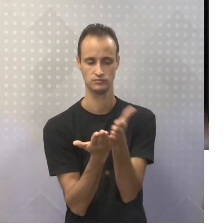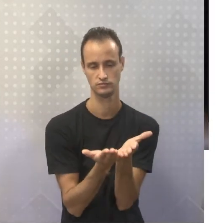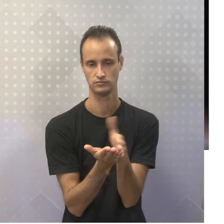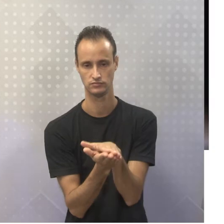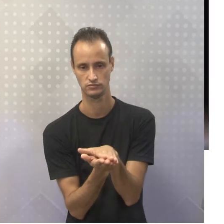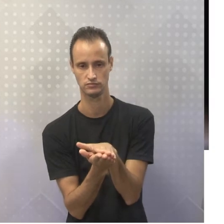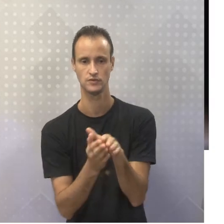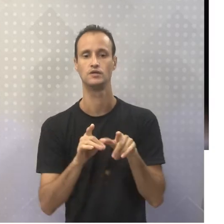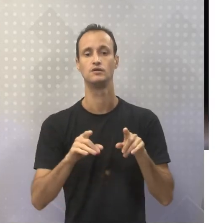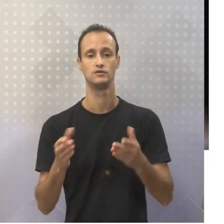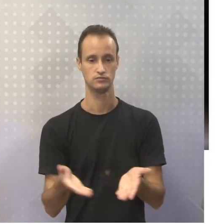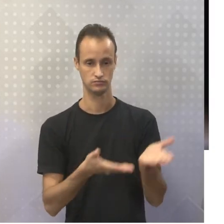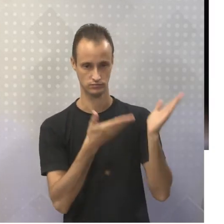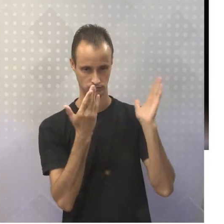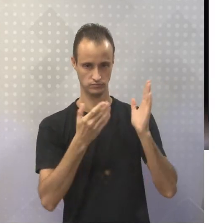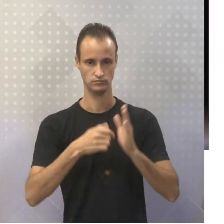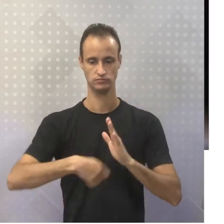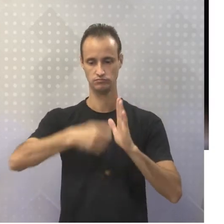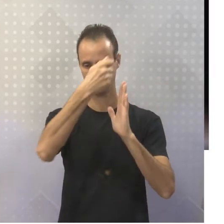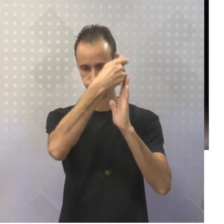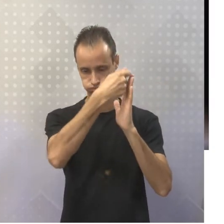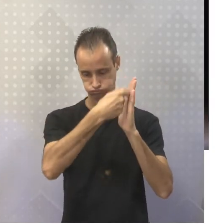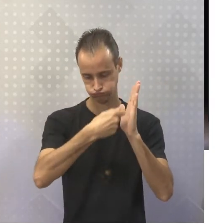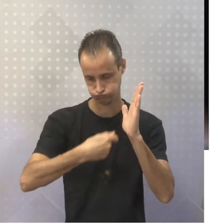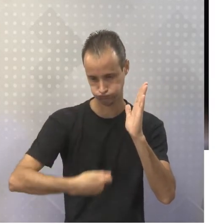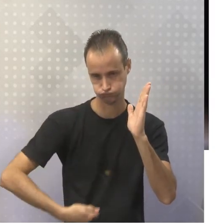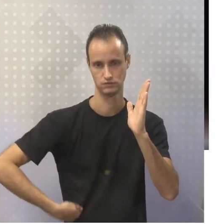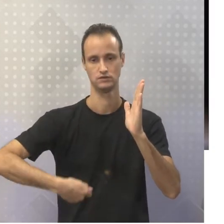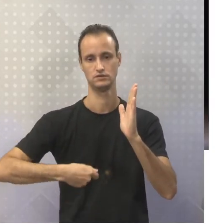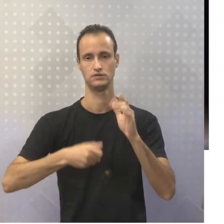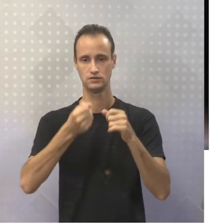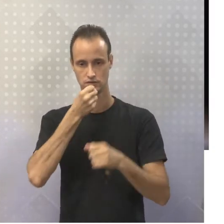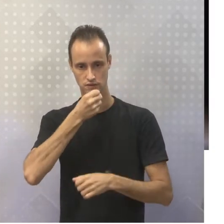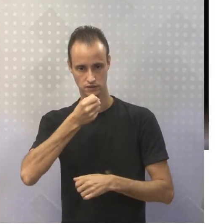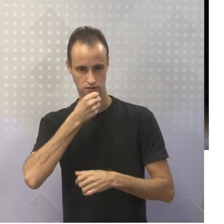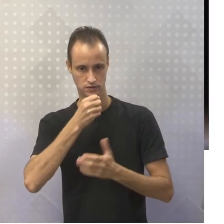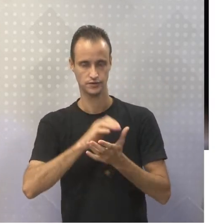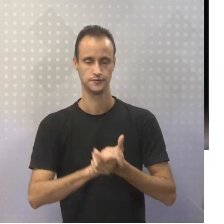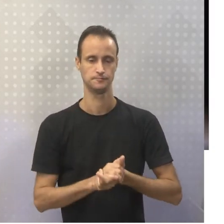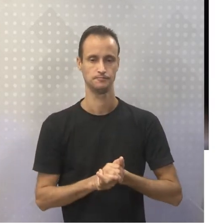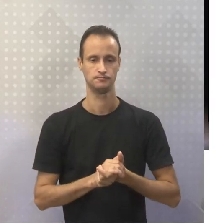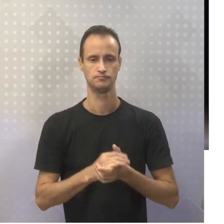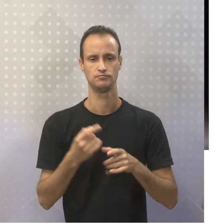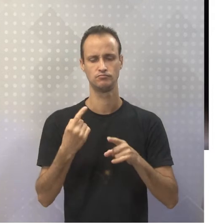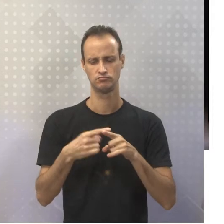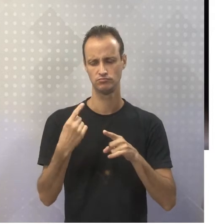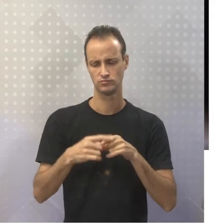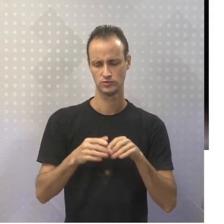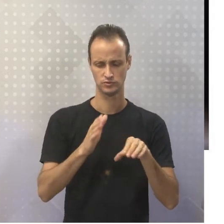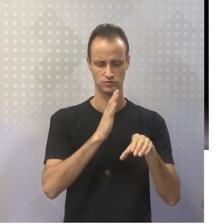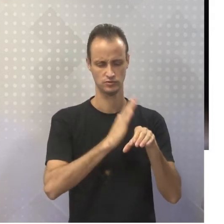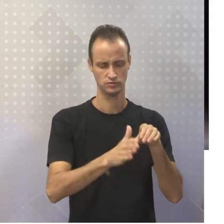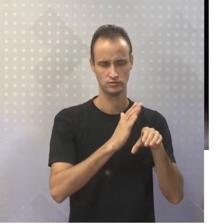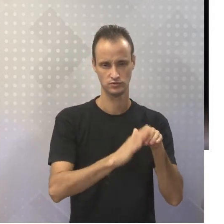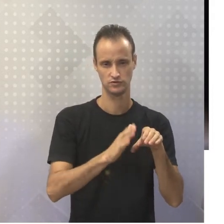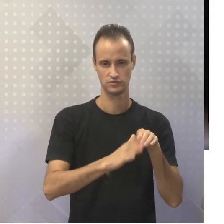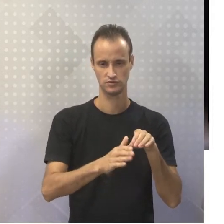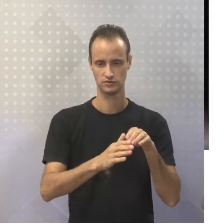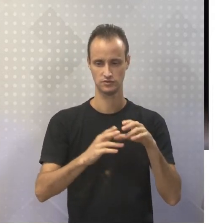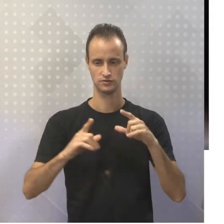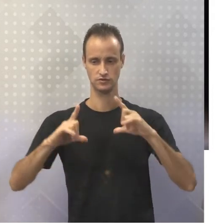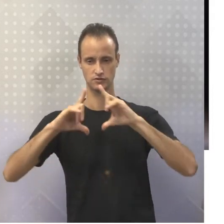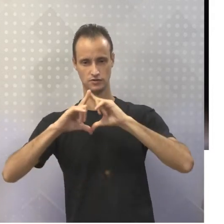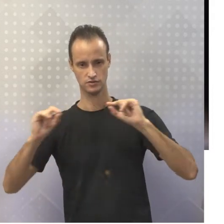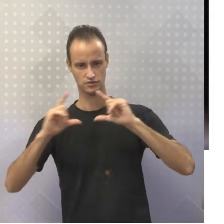aqui, a gente vai ver a reportagem propriamente dita, né? Por que a cebola faz rir em Santa Catarina?